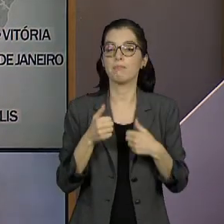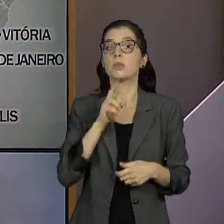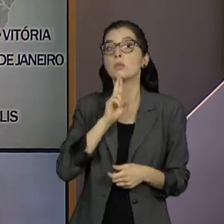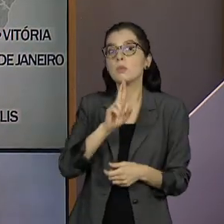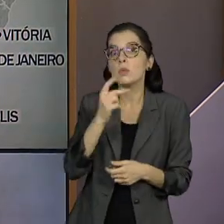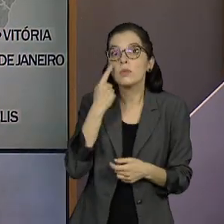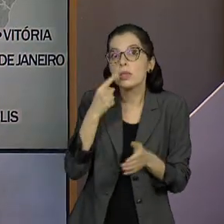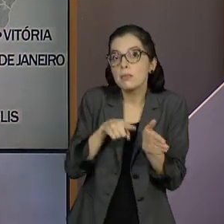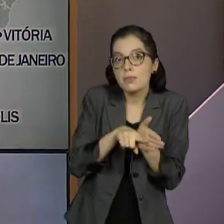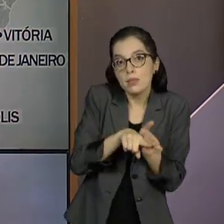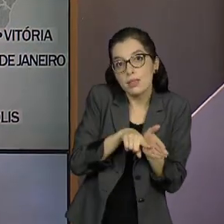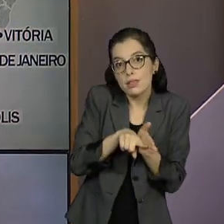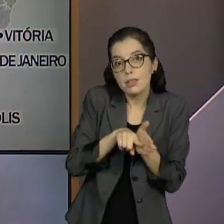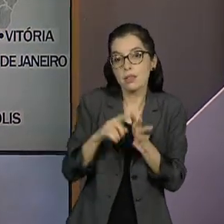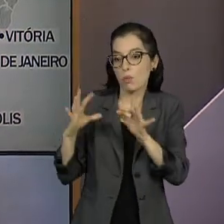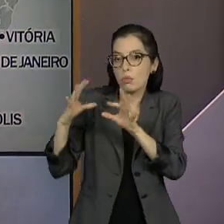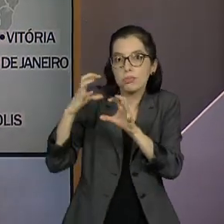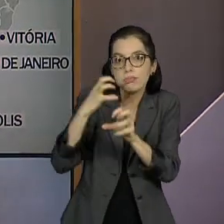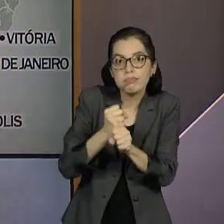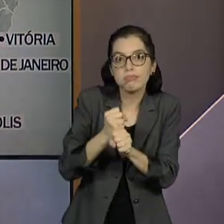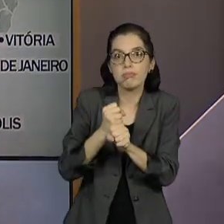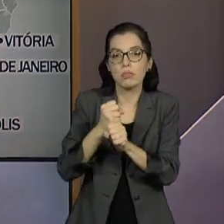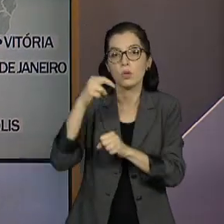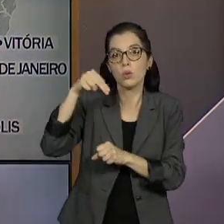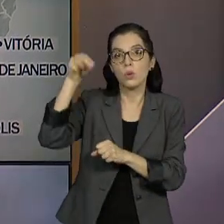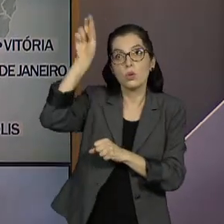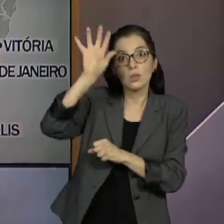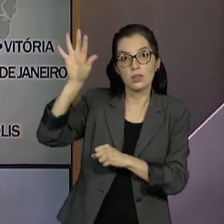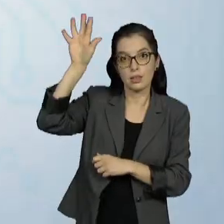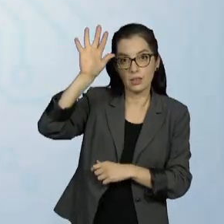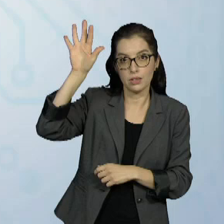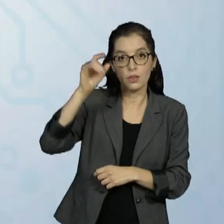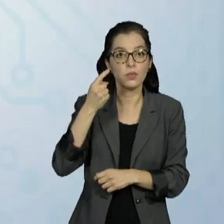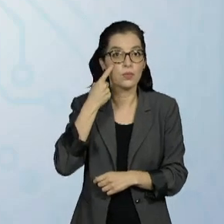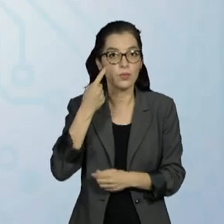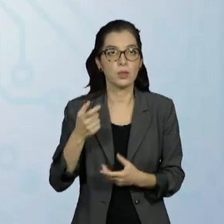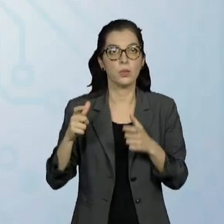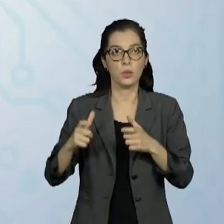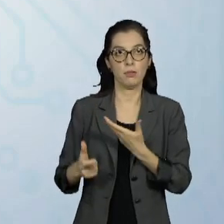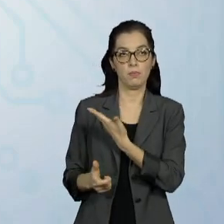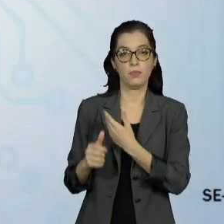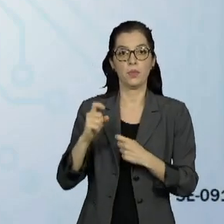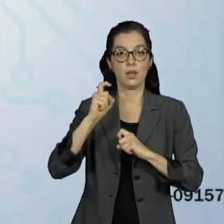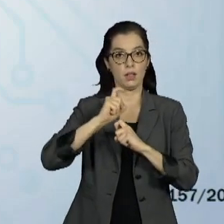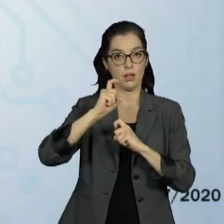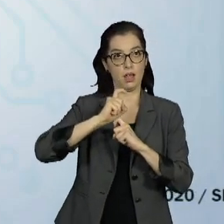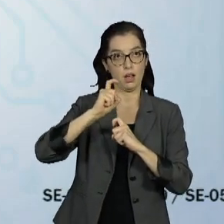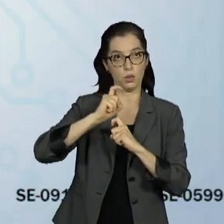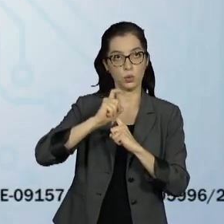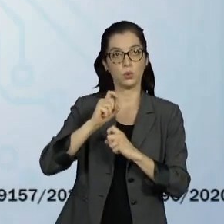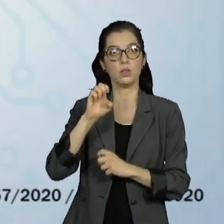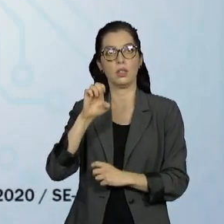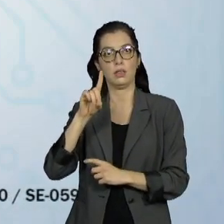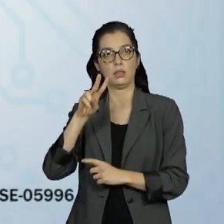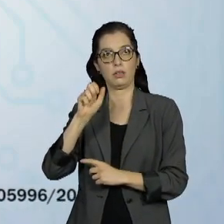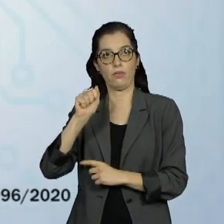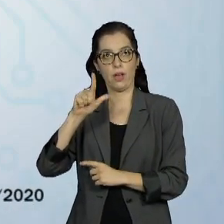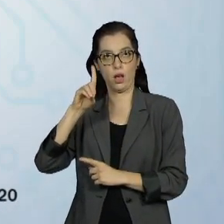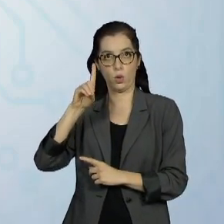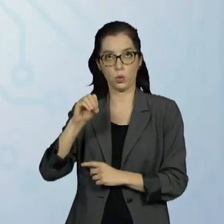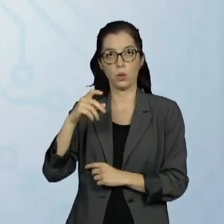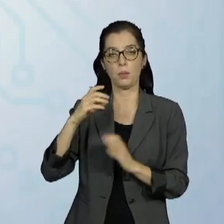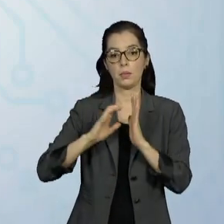Pesquisas, na região Nordeste. Vamos ver a situação em Aracaju. Em Aracaju, Edivaldo Nogueira, do PDT, tem